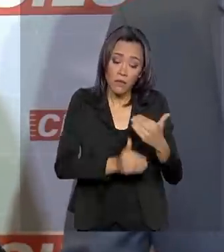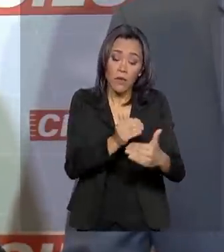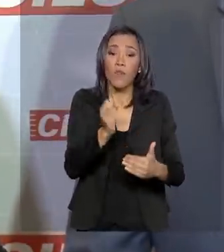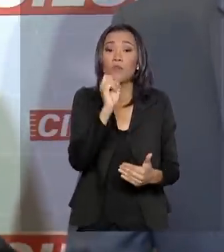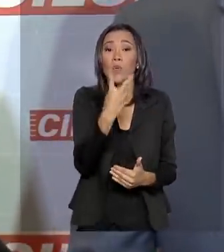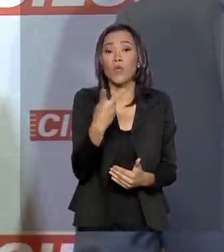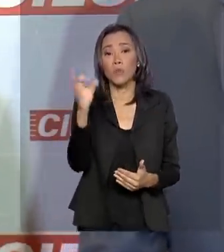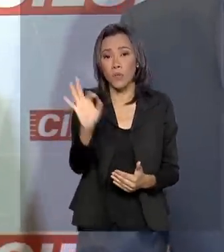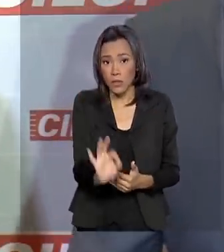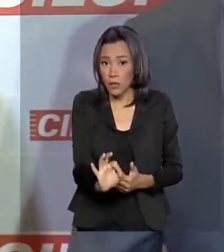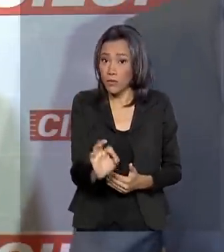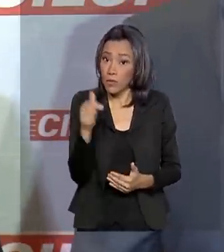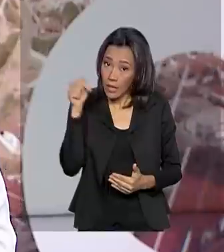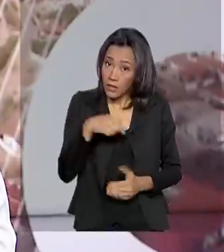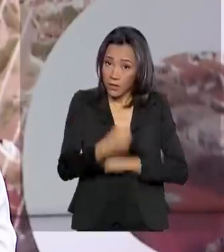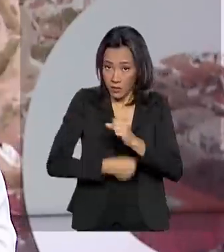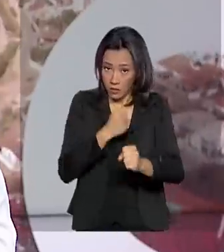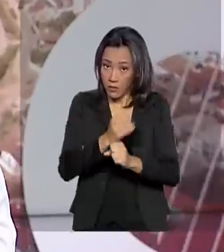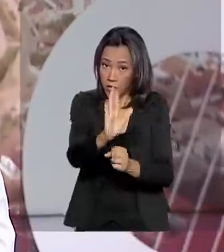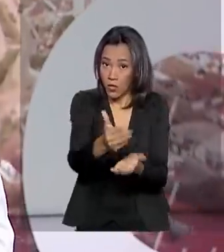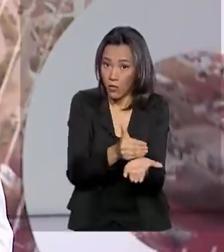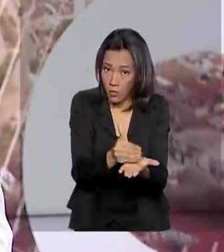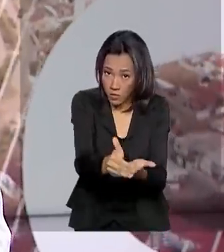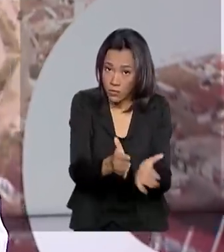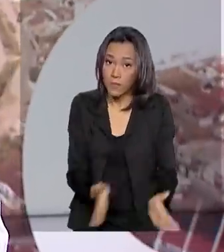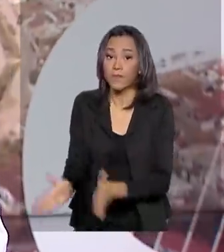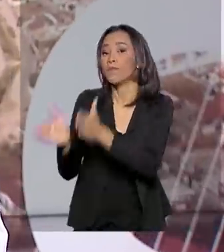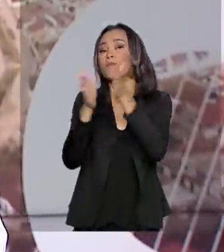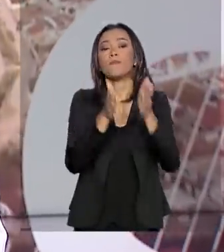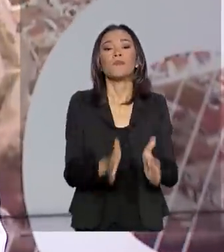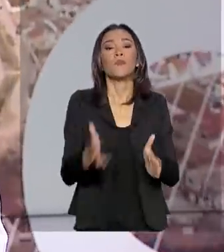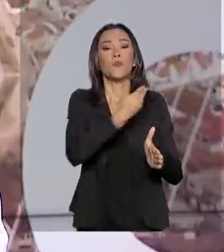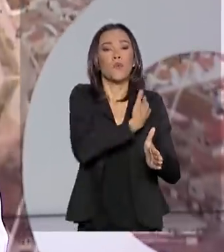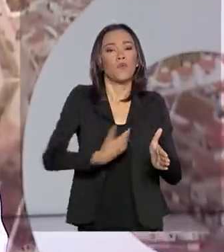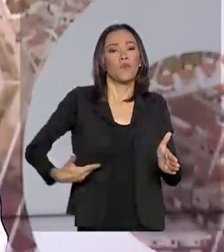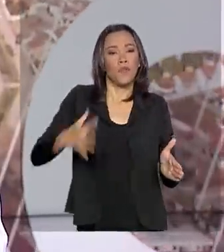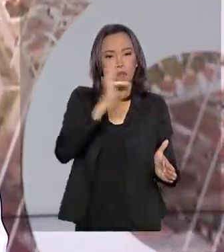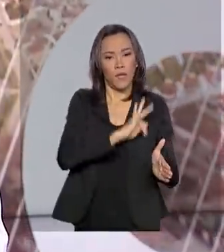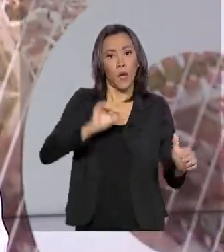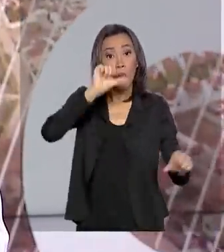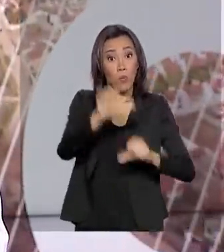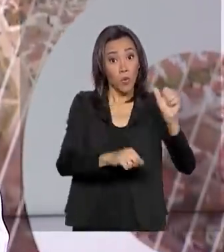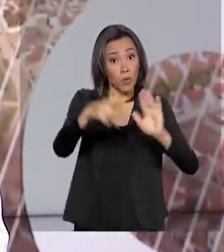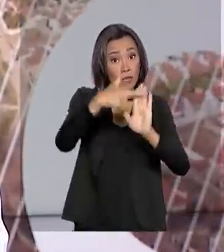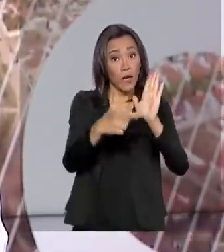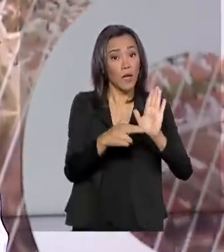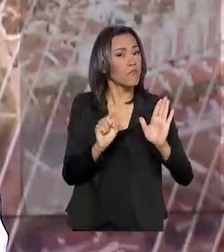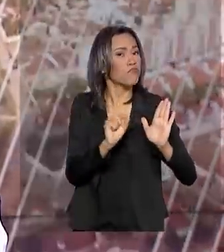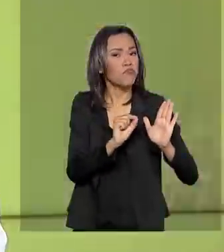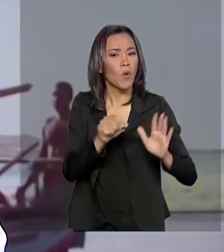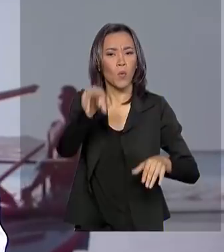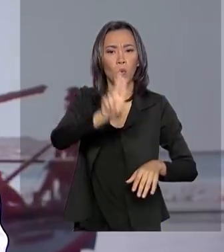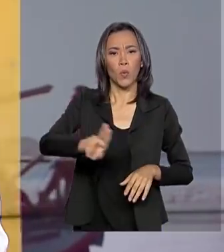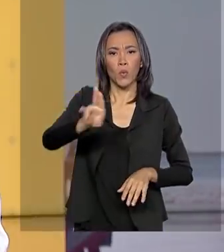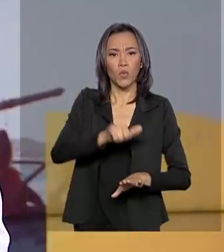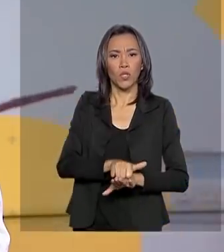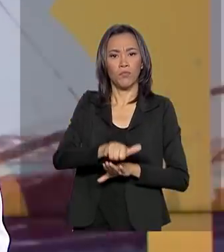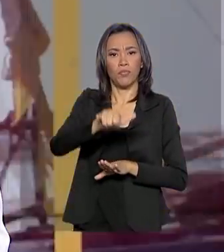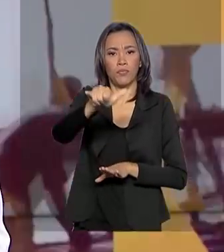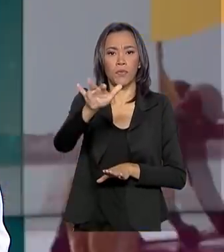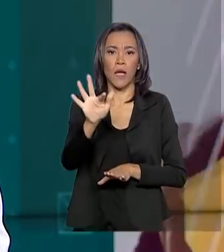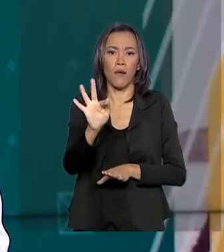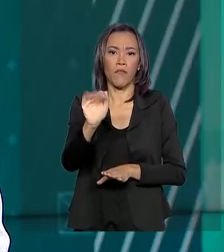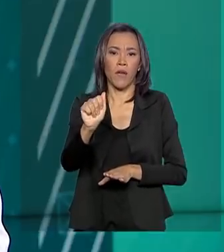ano que nós estamos começando. O governo federal alterou as regras para o uso de aviões da Força Aérea Brasileira.